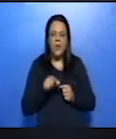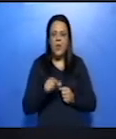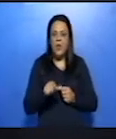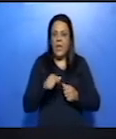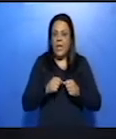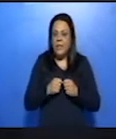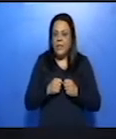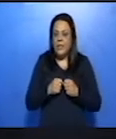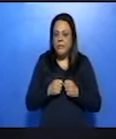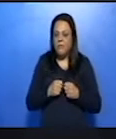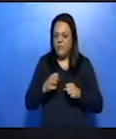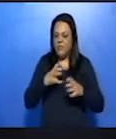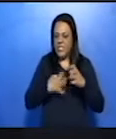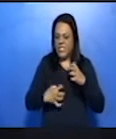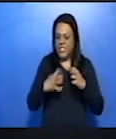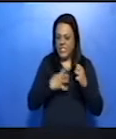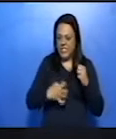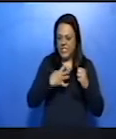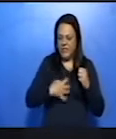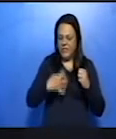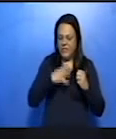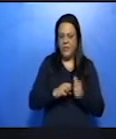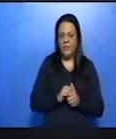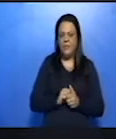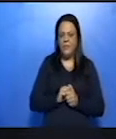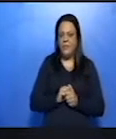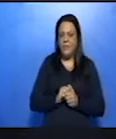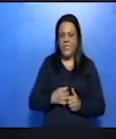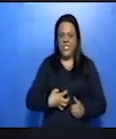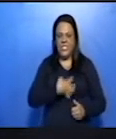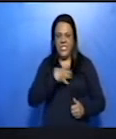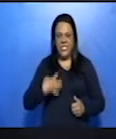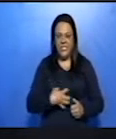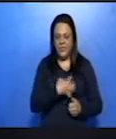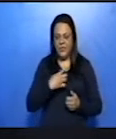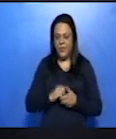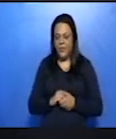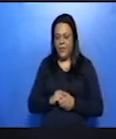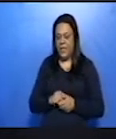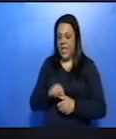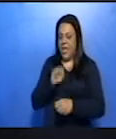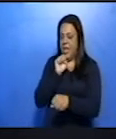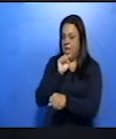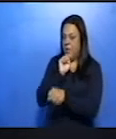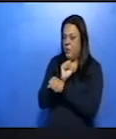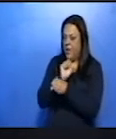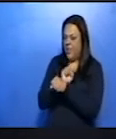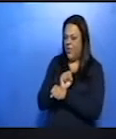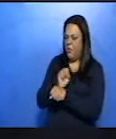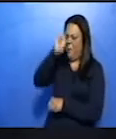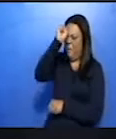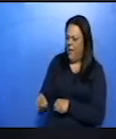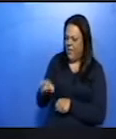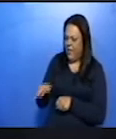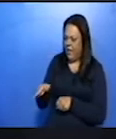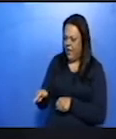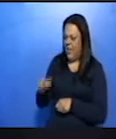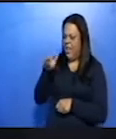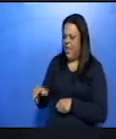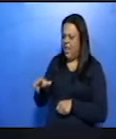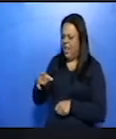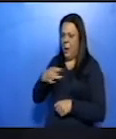e escrevendo o bilhete, certo de que ele acudiria e esperando-o para matá-lo. Camilo estremeceu.